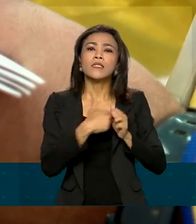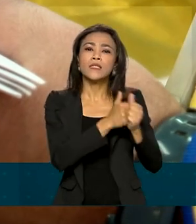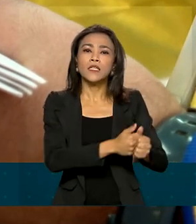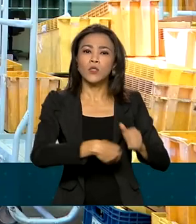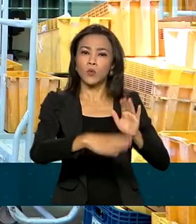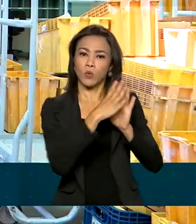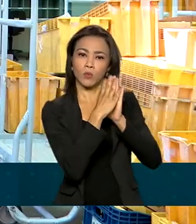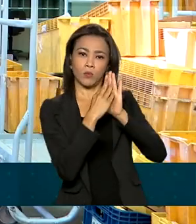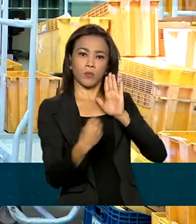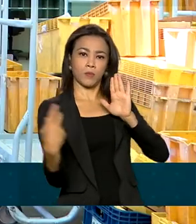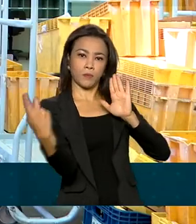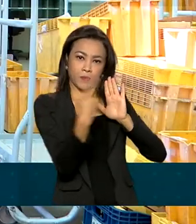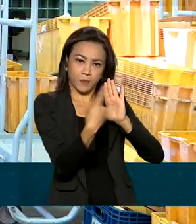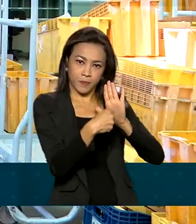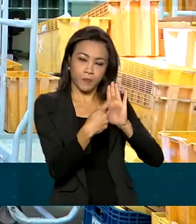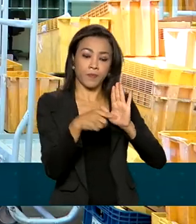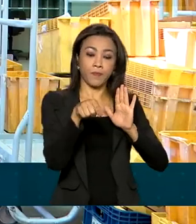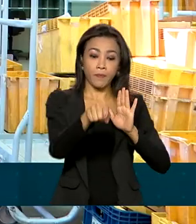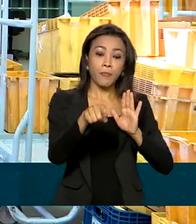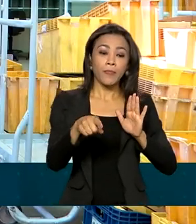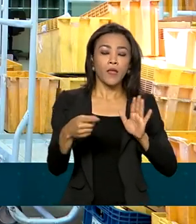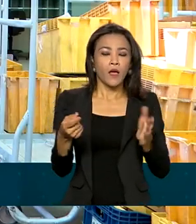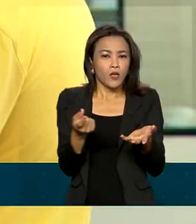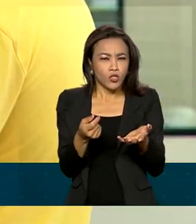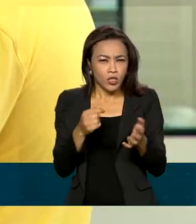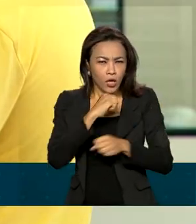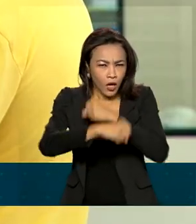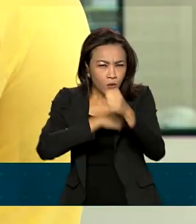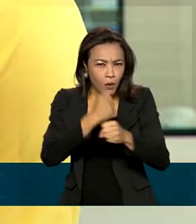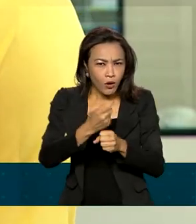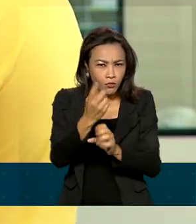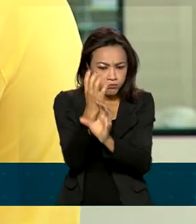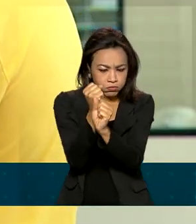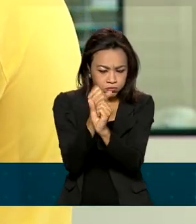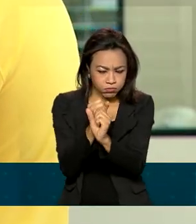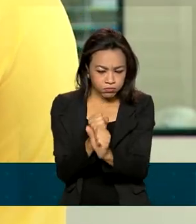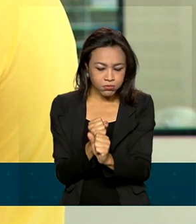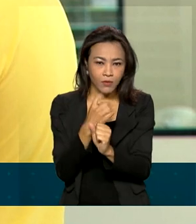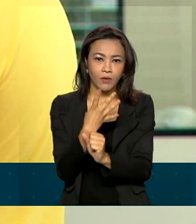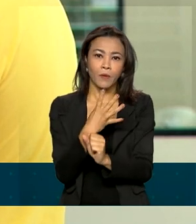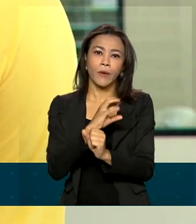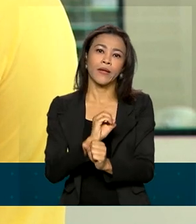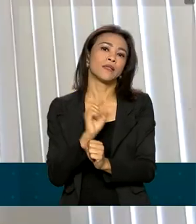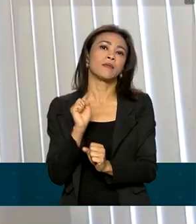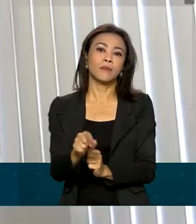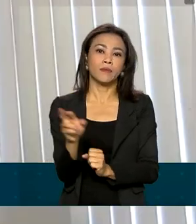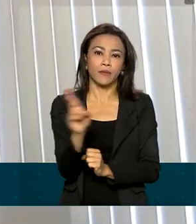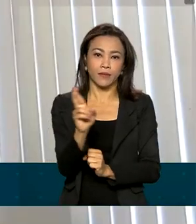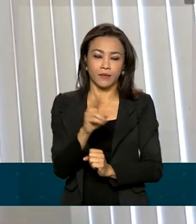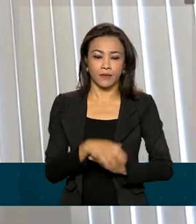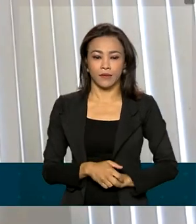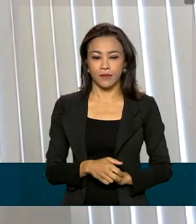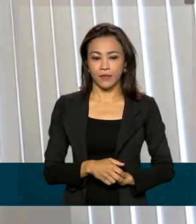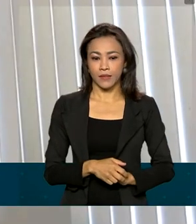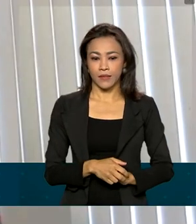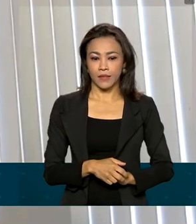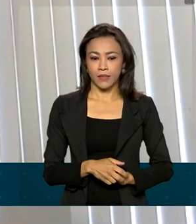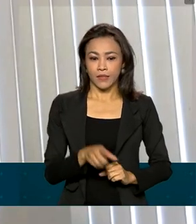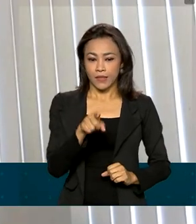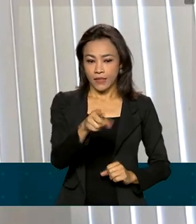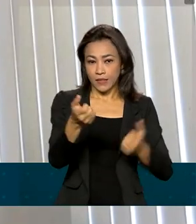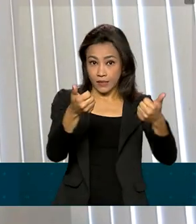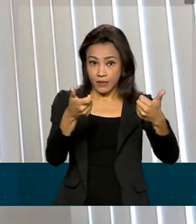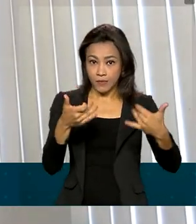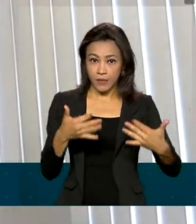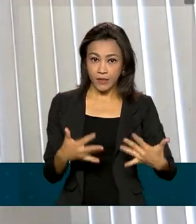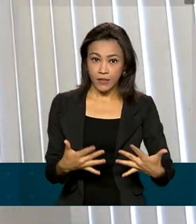atendimento. A estimativa de faturamento anual é de cerca de R$ 40 mil. Nós temos lá, dentro